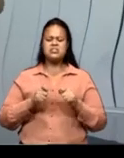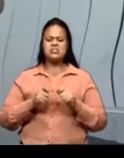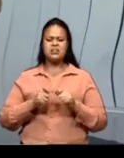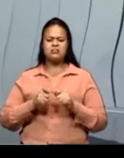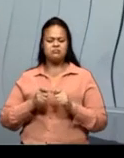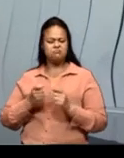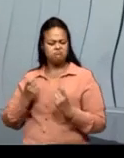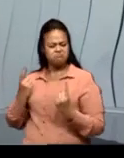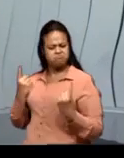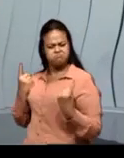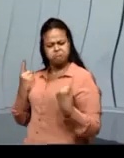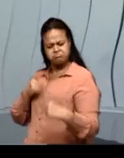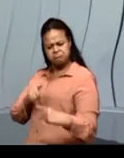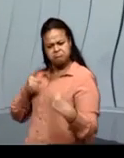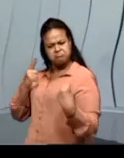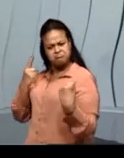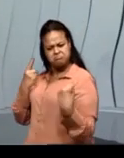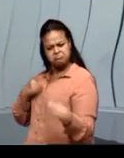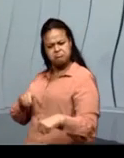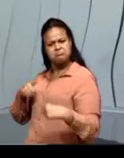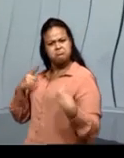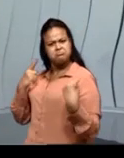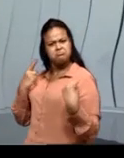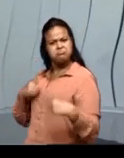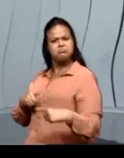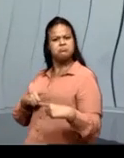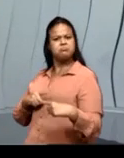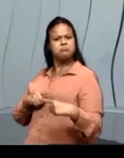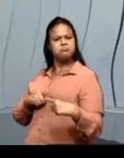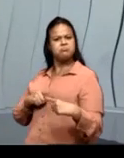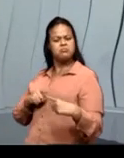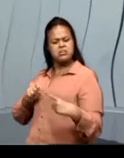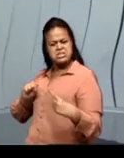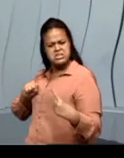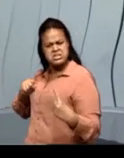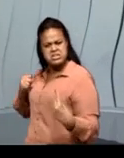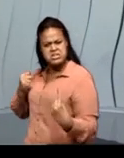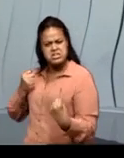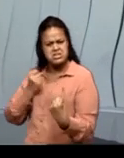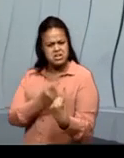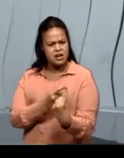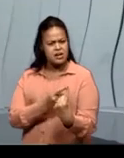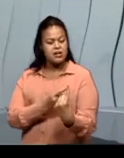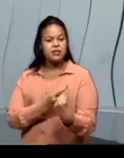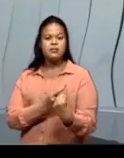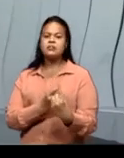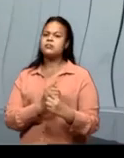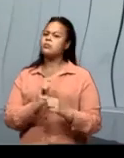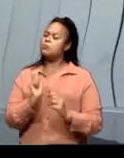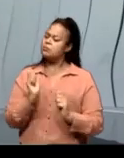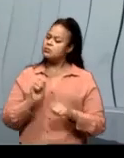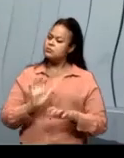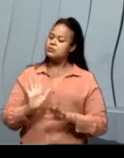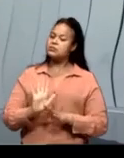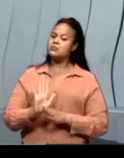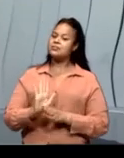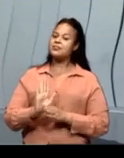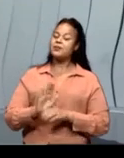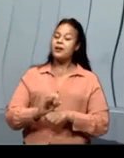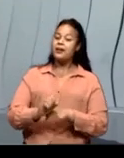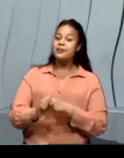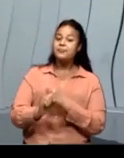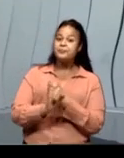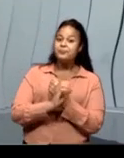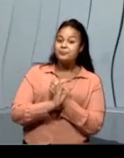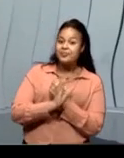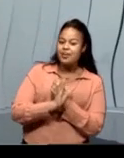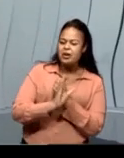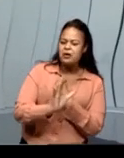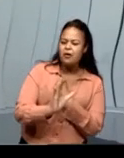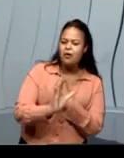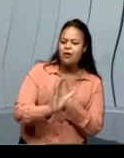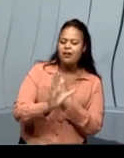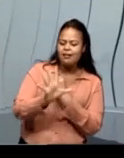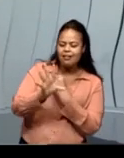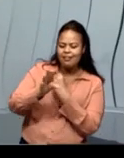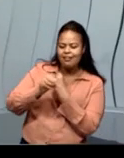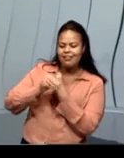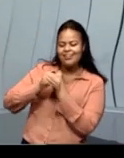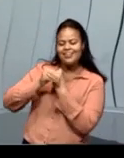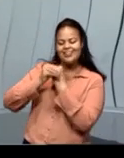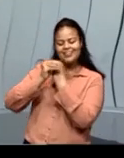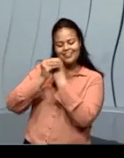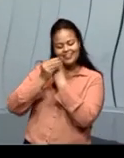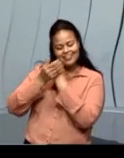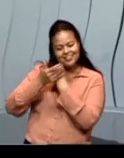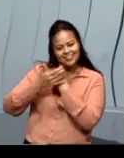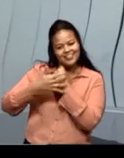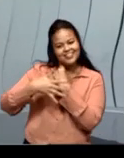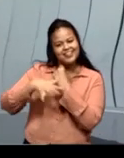no outro as nossas frustrações. E essa crônica aí traz isso de uma maneira muito leve.